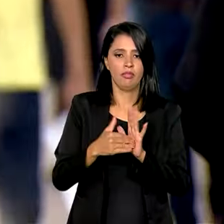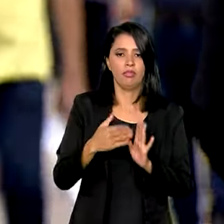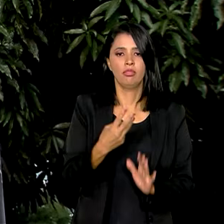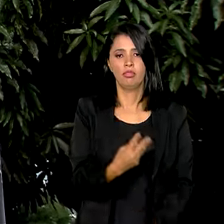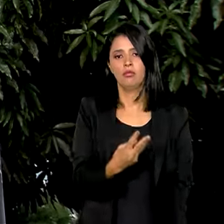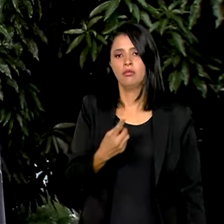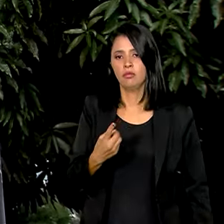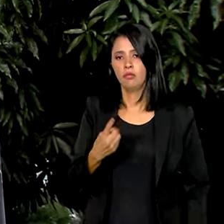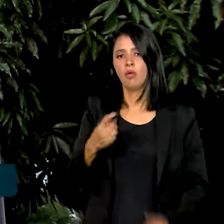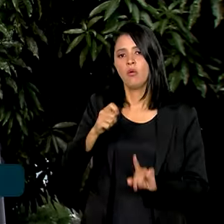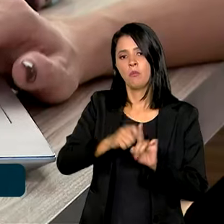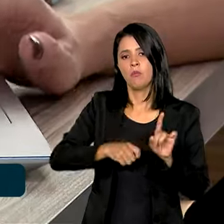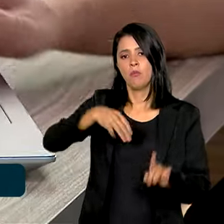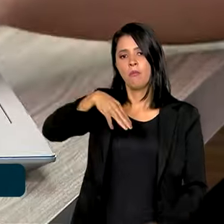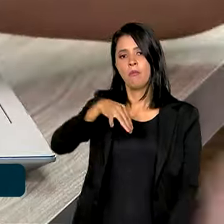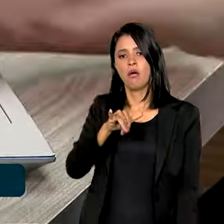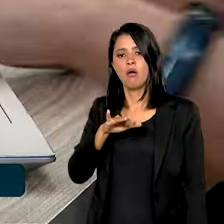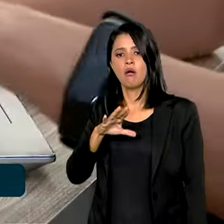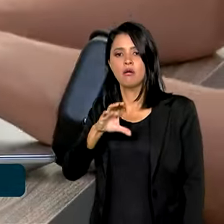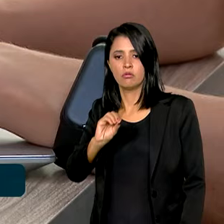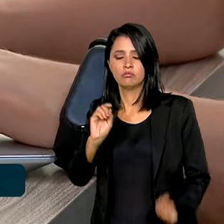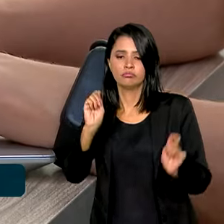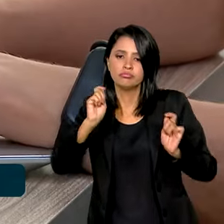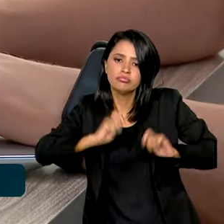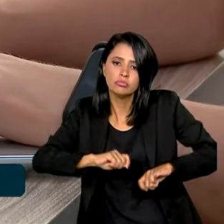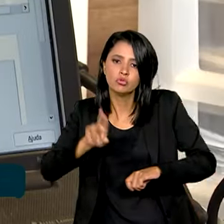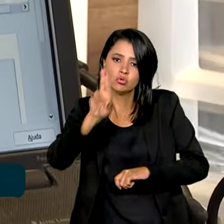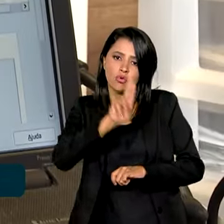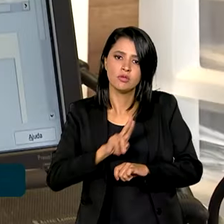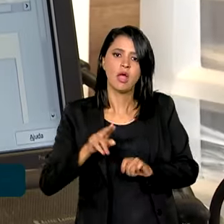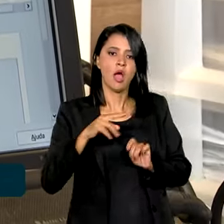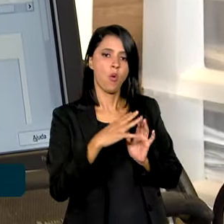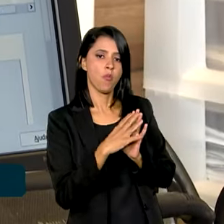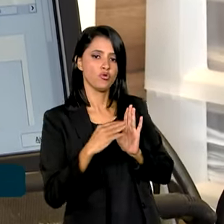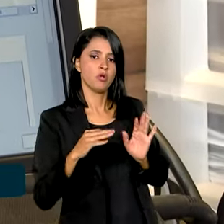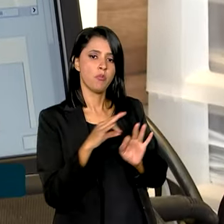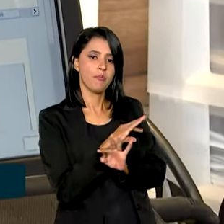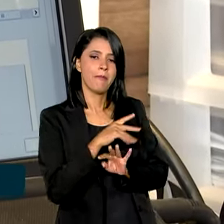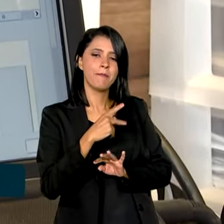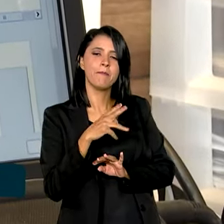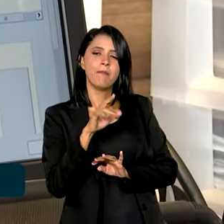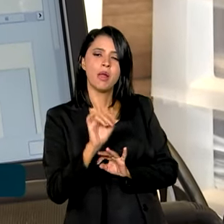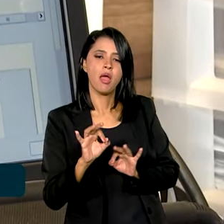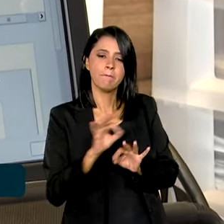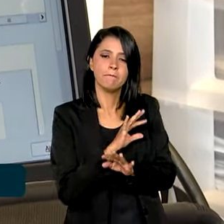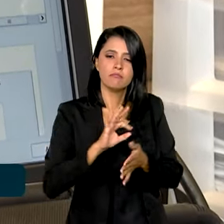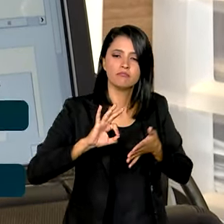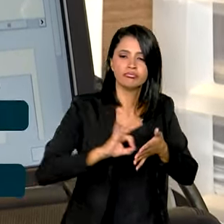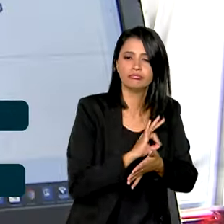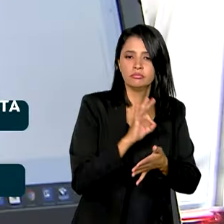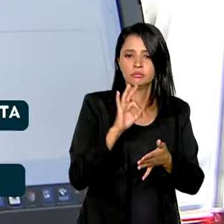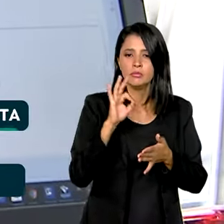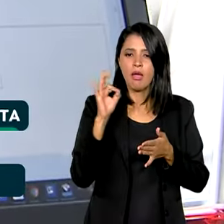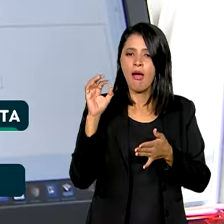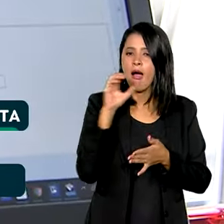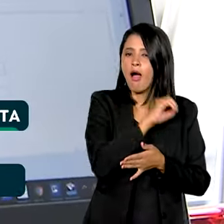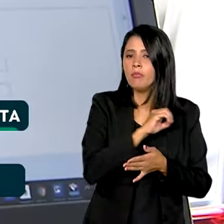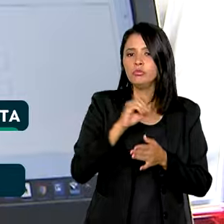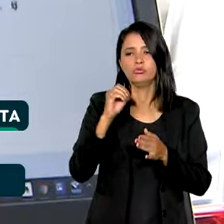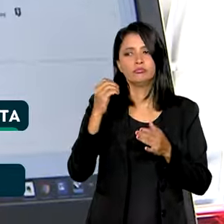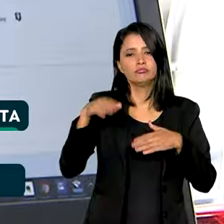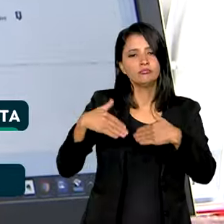maio. E é possível utilizar o modelo pré-preenchido, que simplifica o processo com informações de